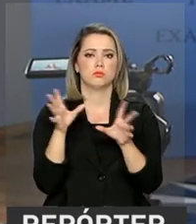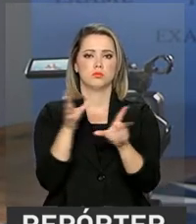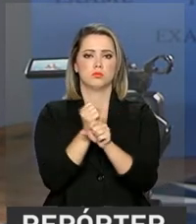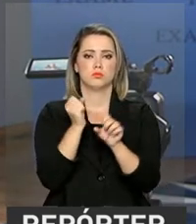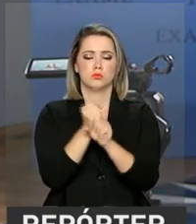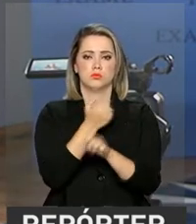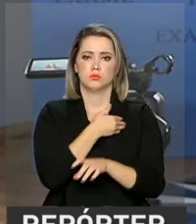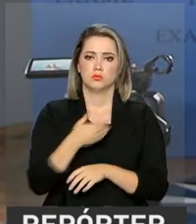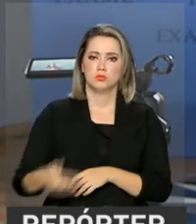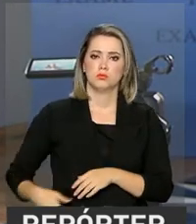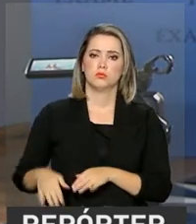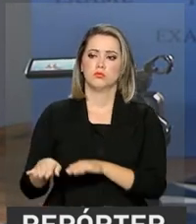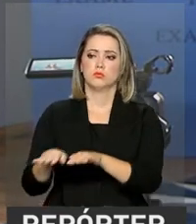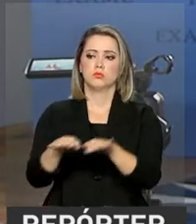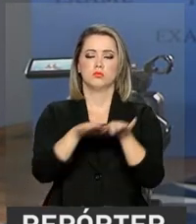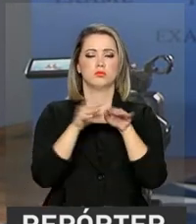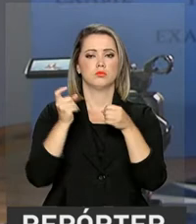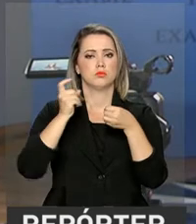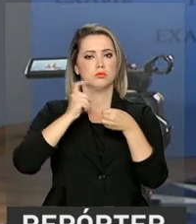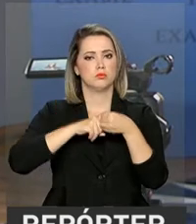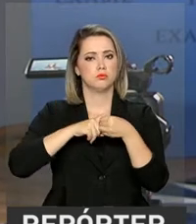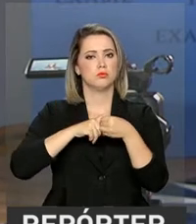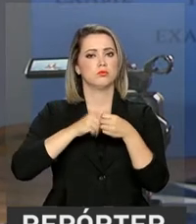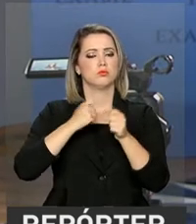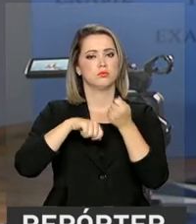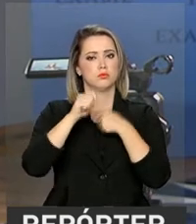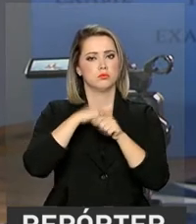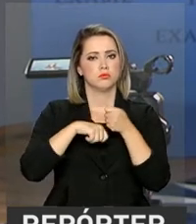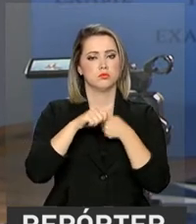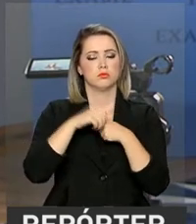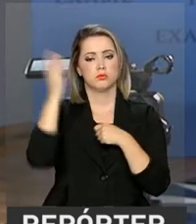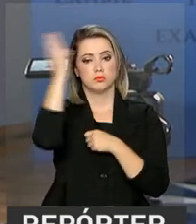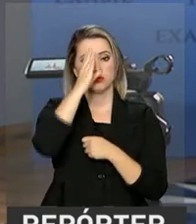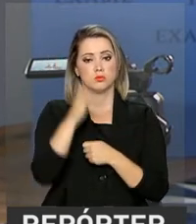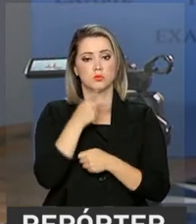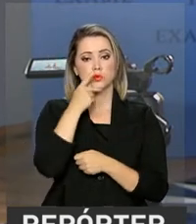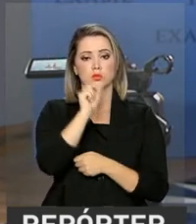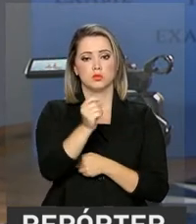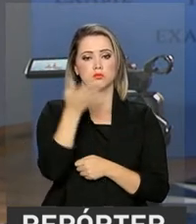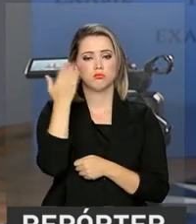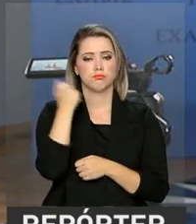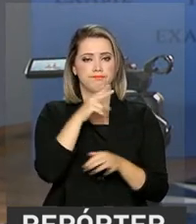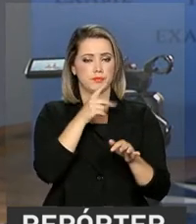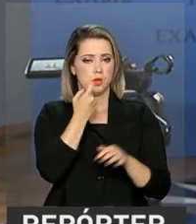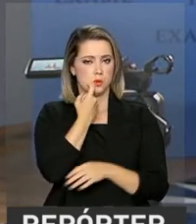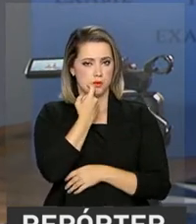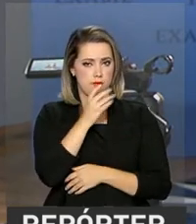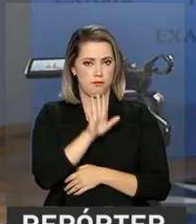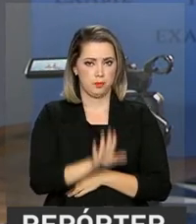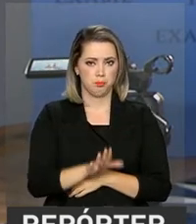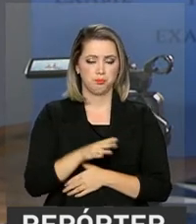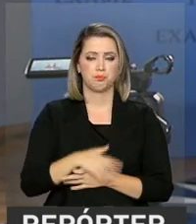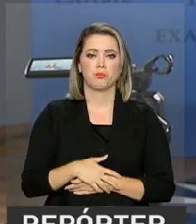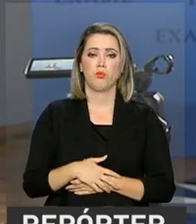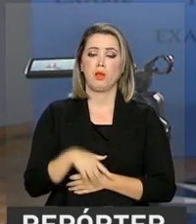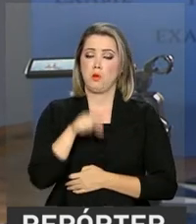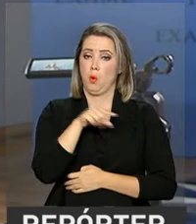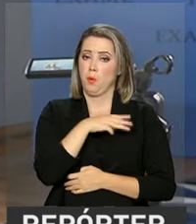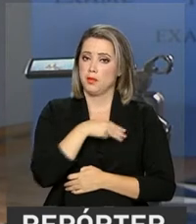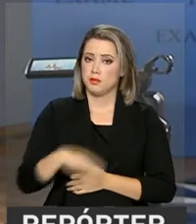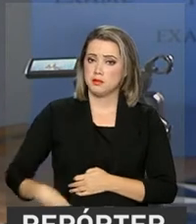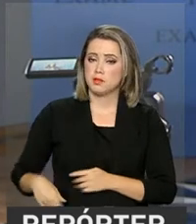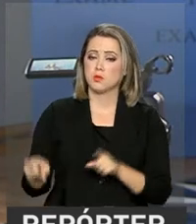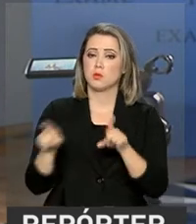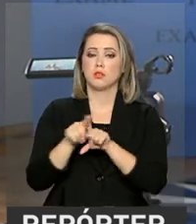contas públicas e a estabilização e recuperação da economia brasileira. Isso ele afirmou na última sexta-feira. Segundo o ministro da Fazenda